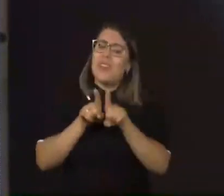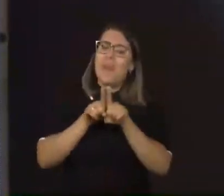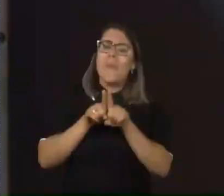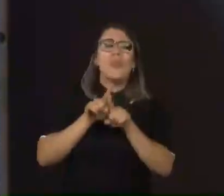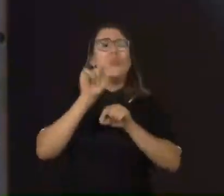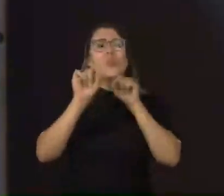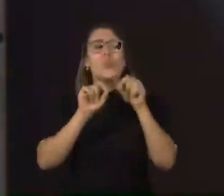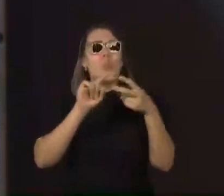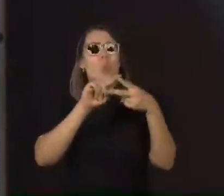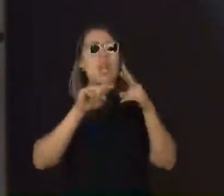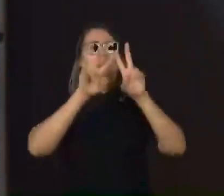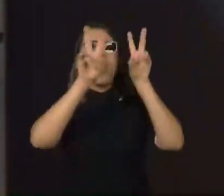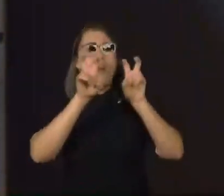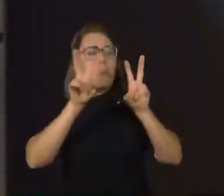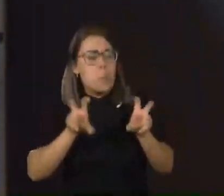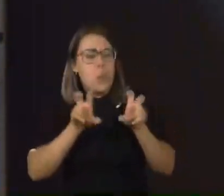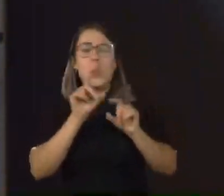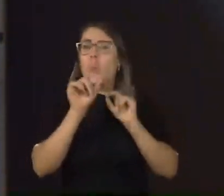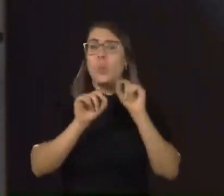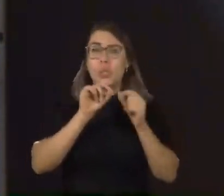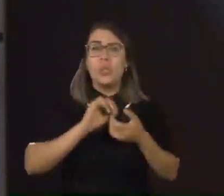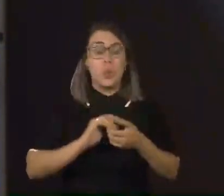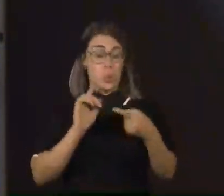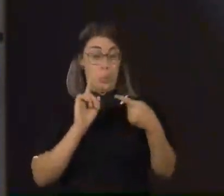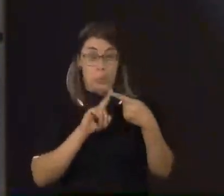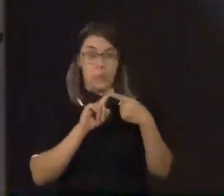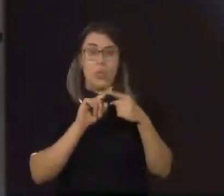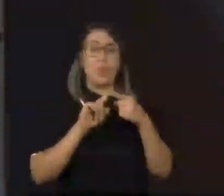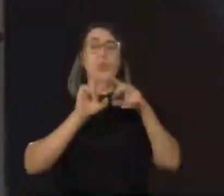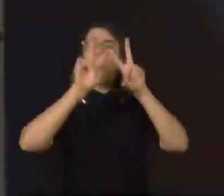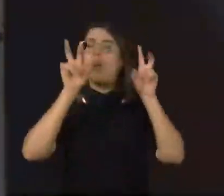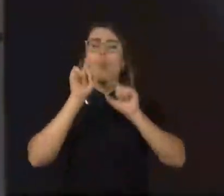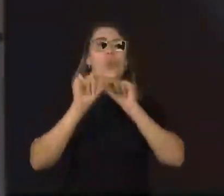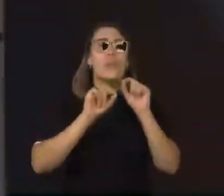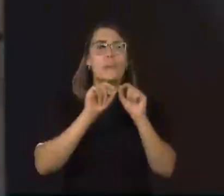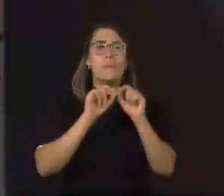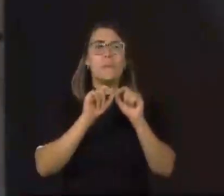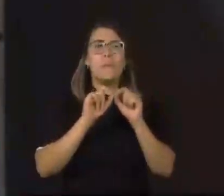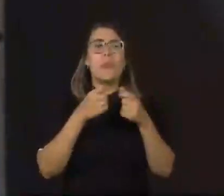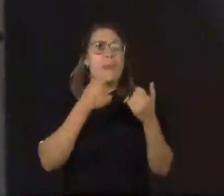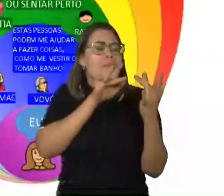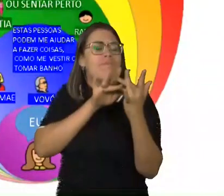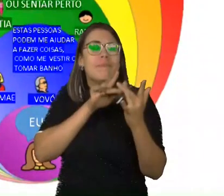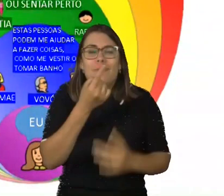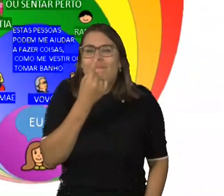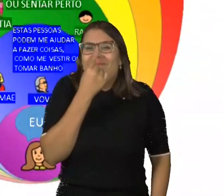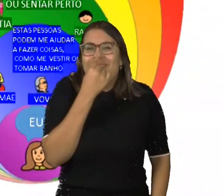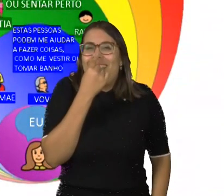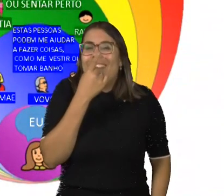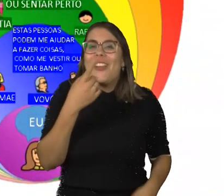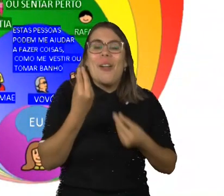dentro dessa questão do respeito próprio. O primeiro é o que a gente chama de círculo de intimidade e de